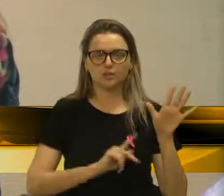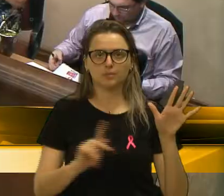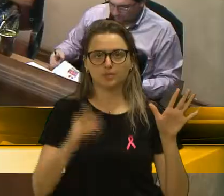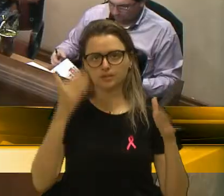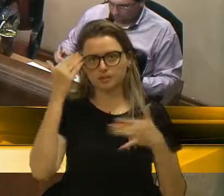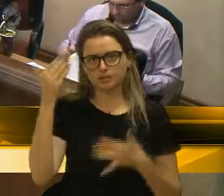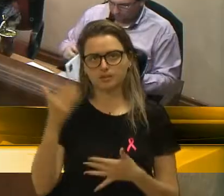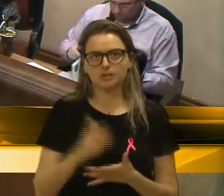Obrigada.